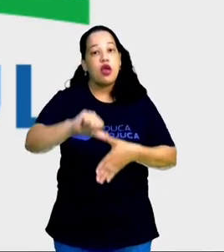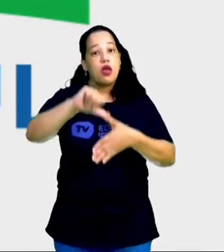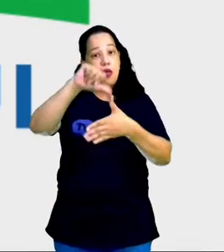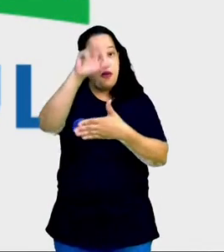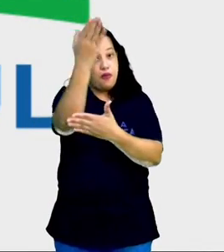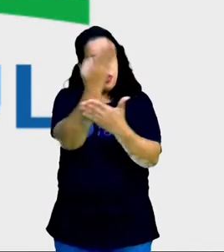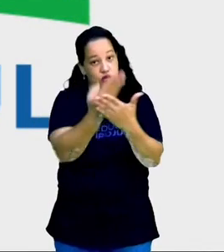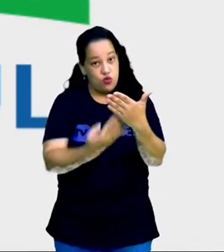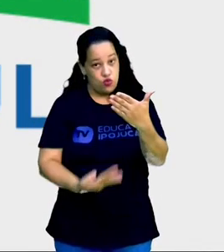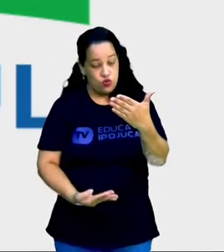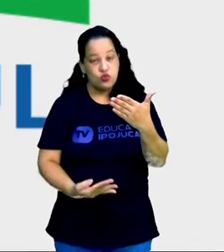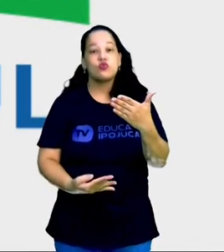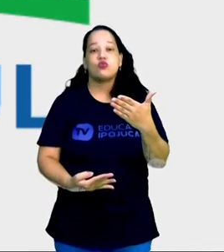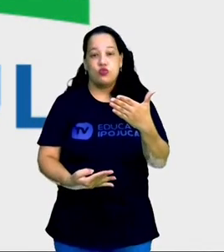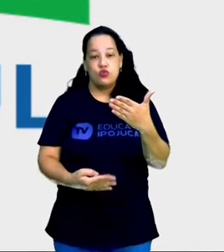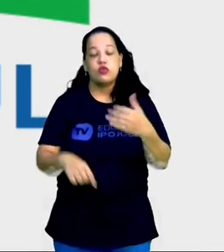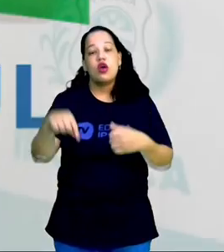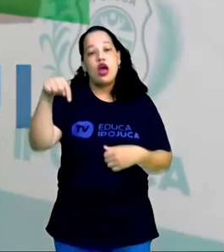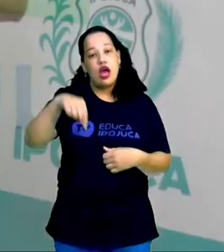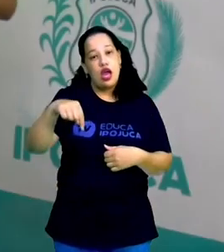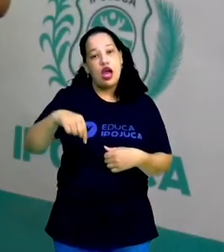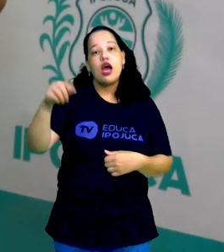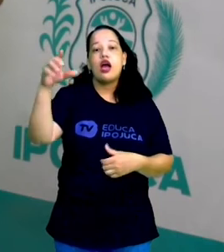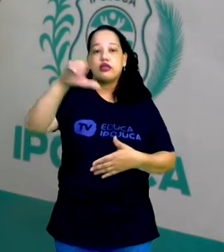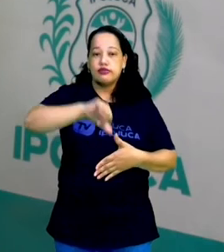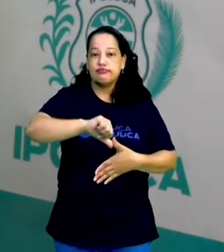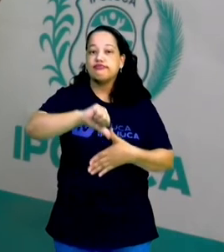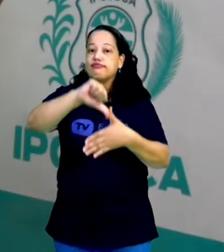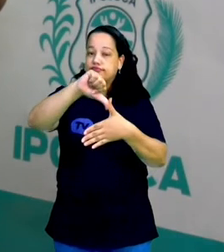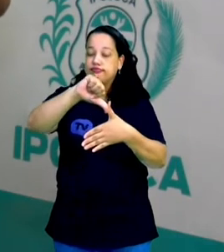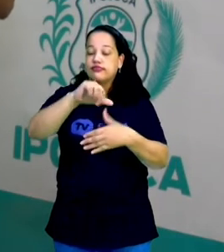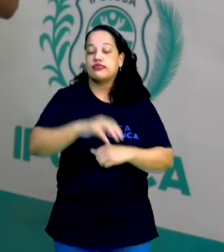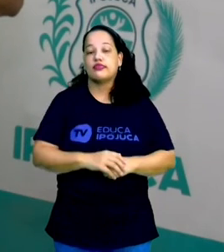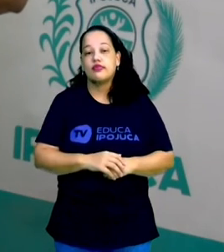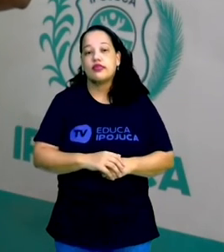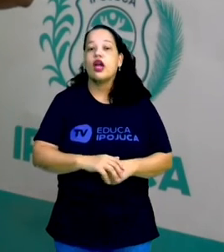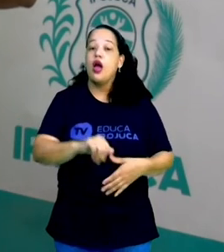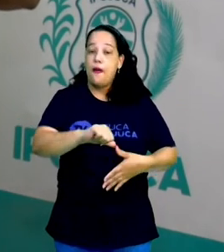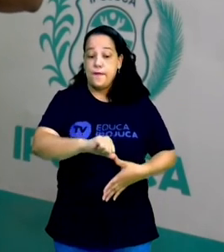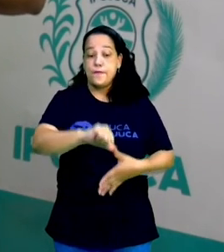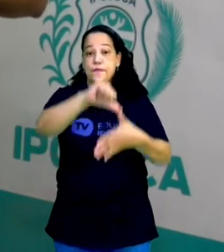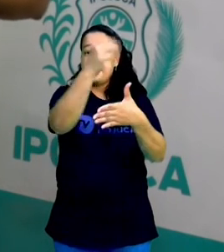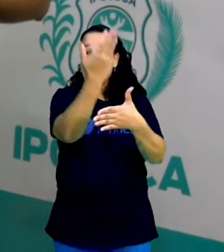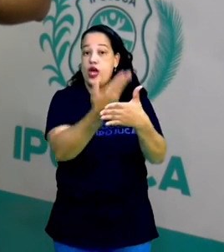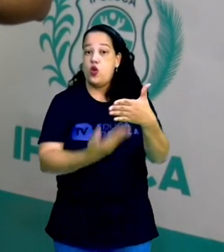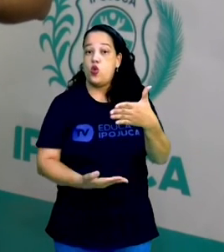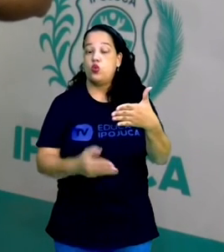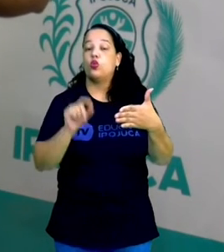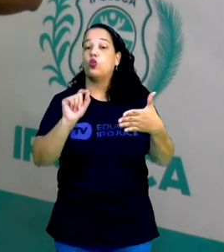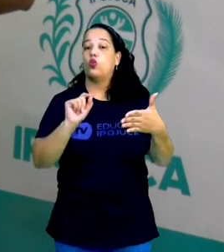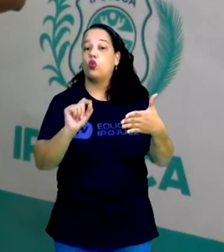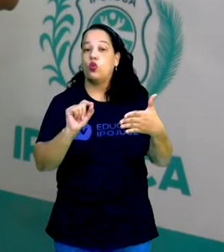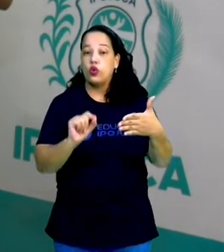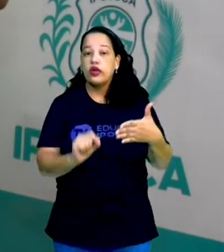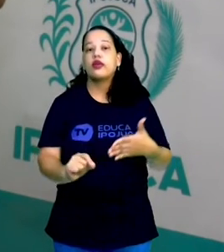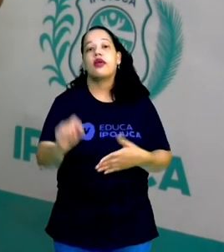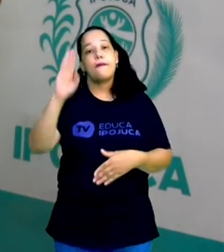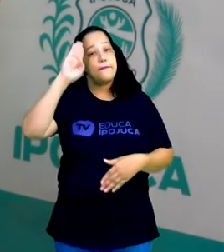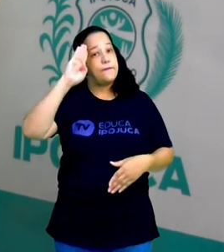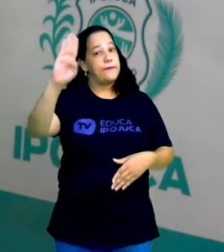da nossa poção continental. O Mercosul tem o objetivo principal de